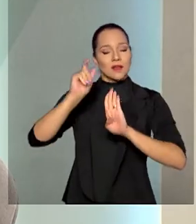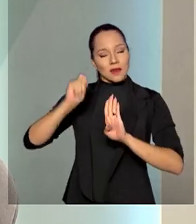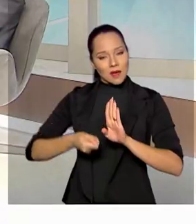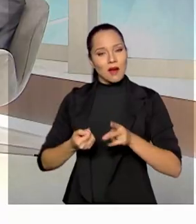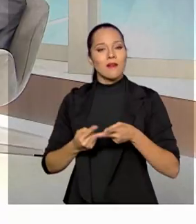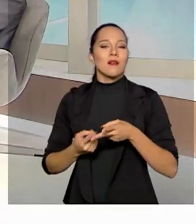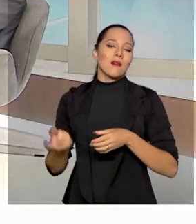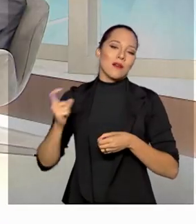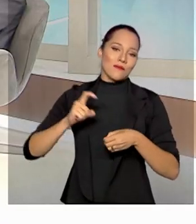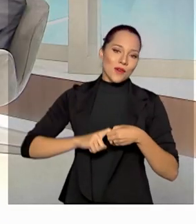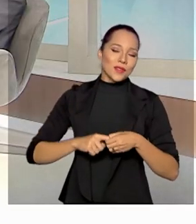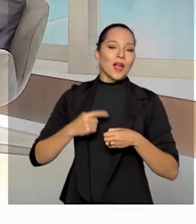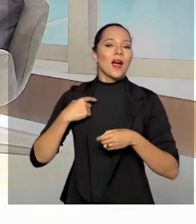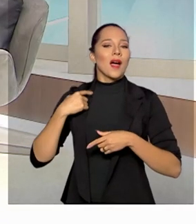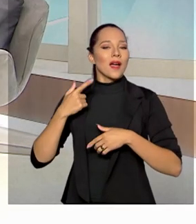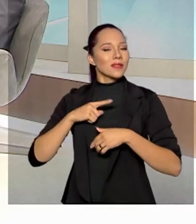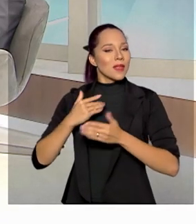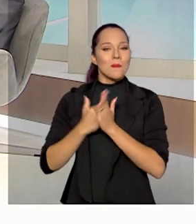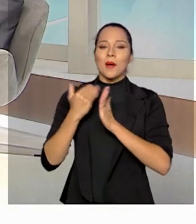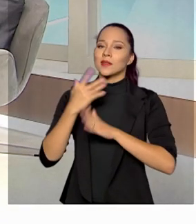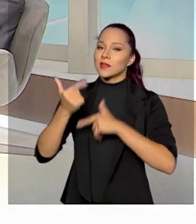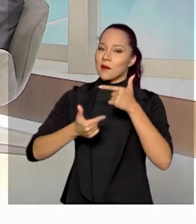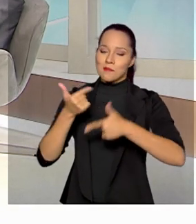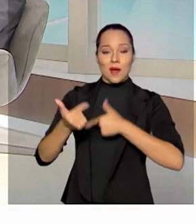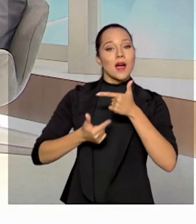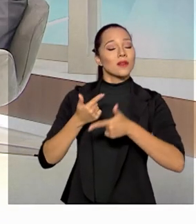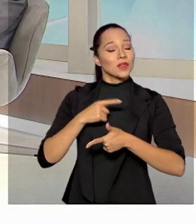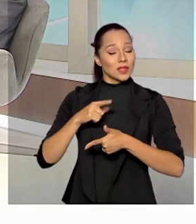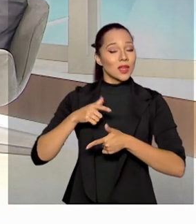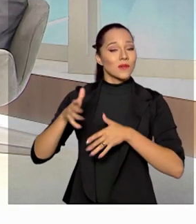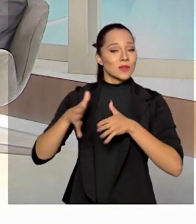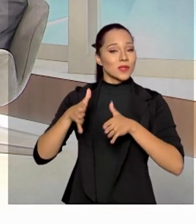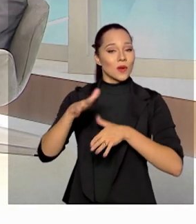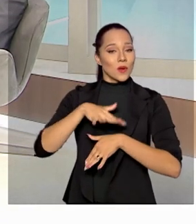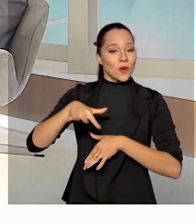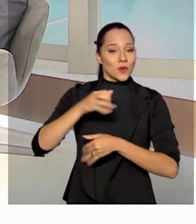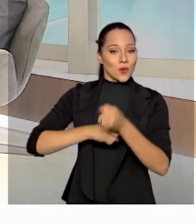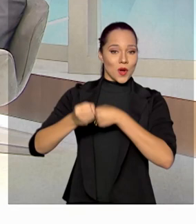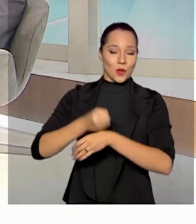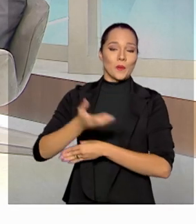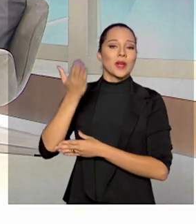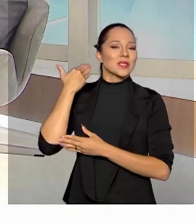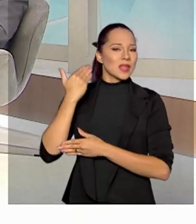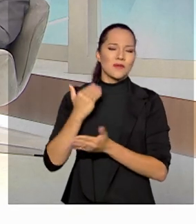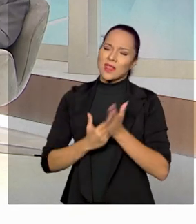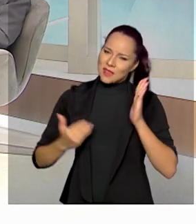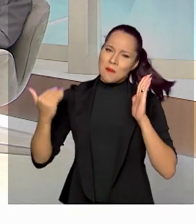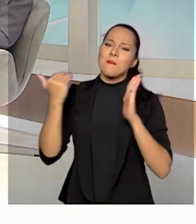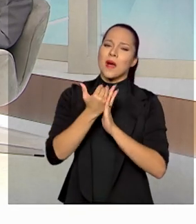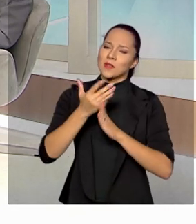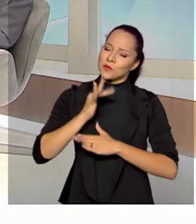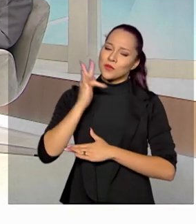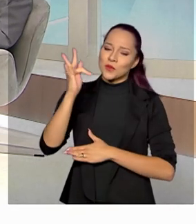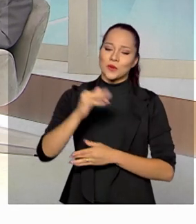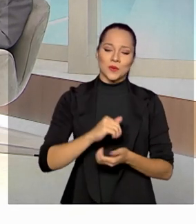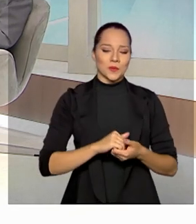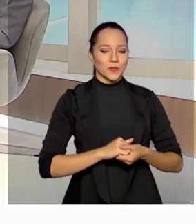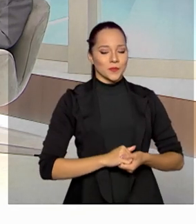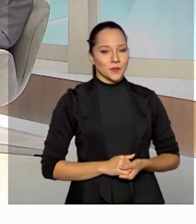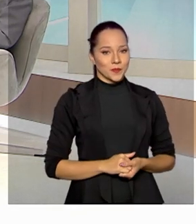vamos voltar à geração de empregos que ocorreu nesses setores no ano passado e vão gerar muito mais para o futuro.